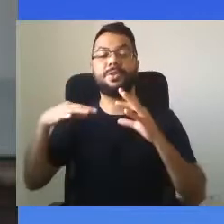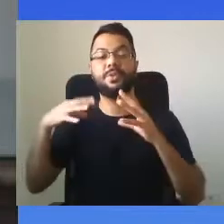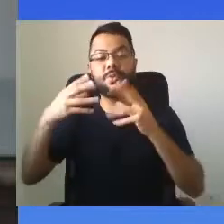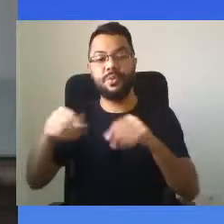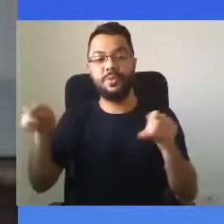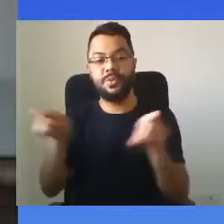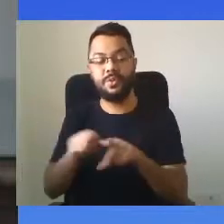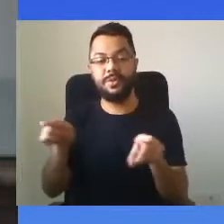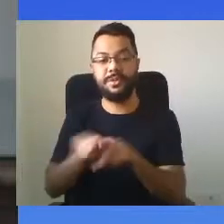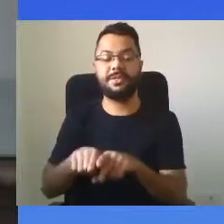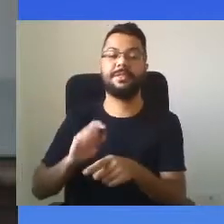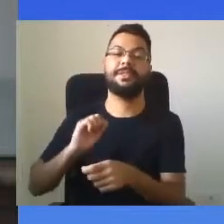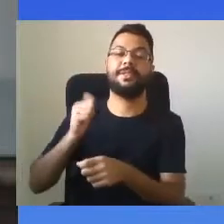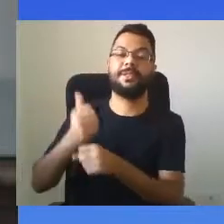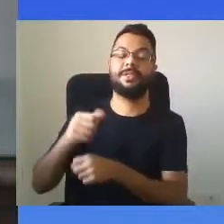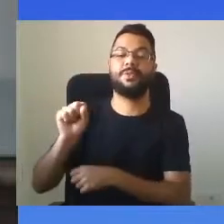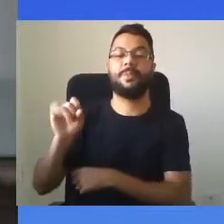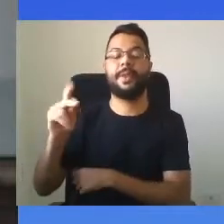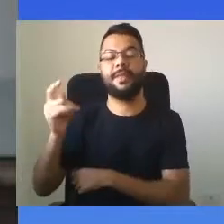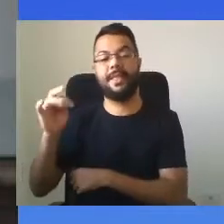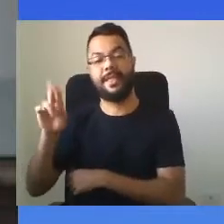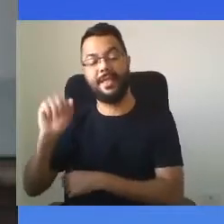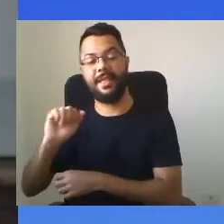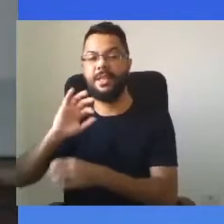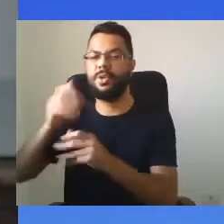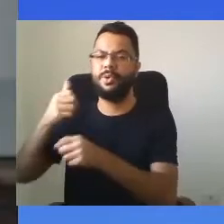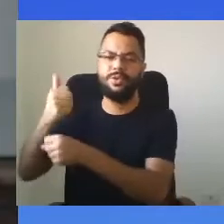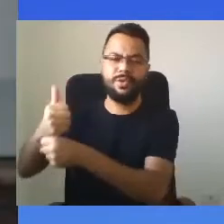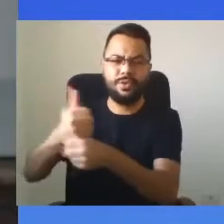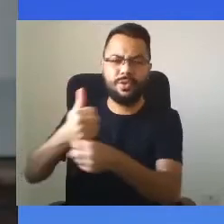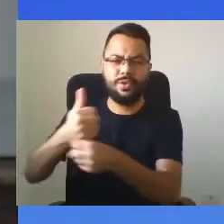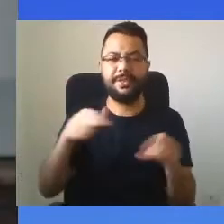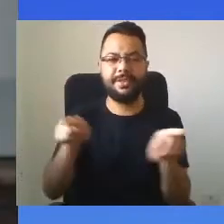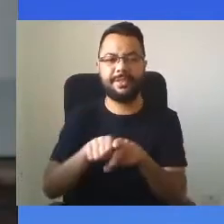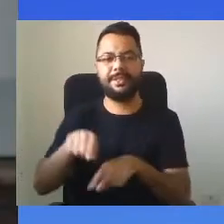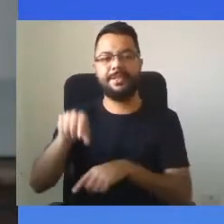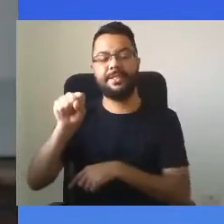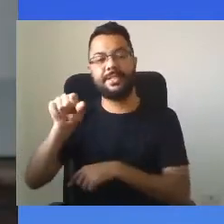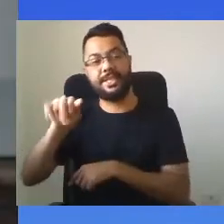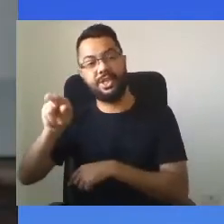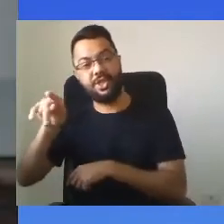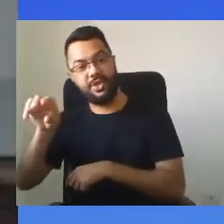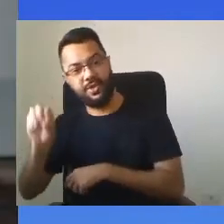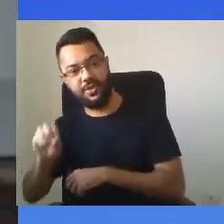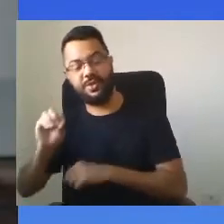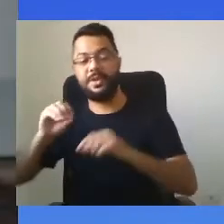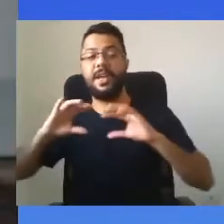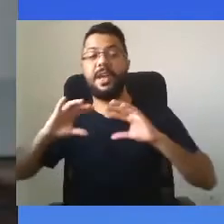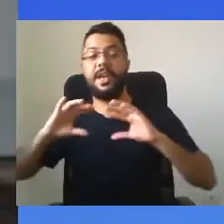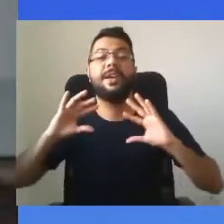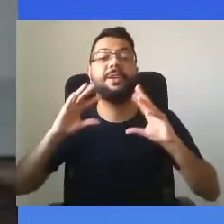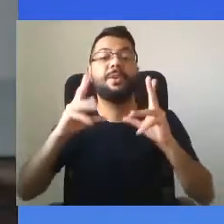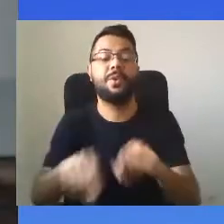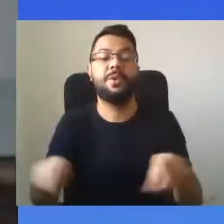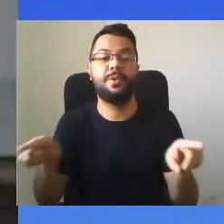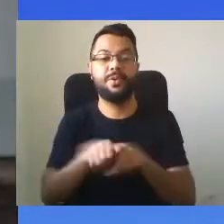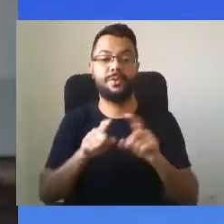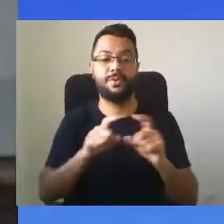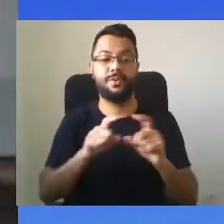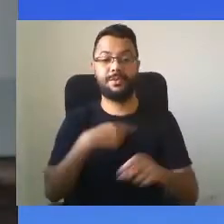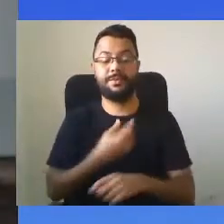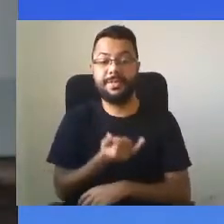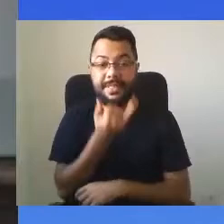superintendente, a todos os diretores, o Sérgio, enfim, a todos os conselhos universitários. Me desculpe